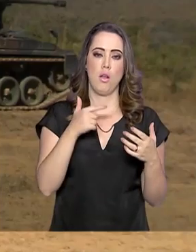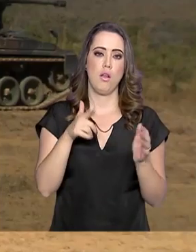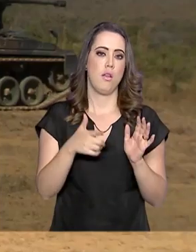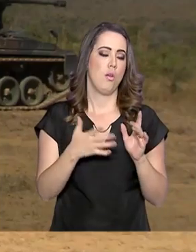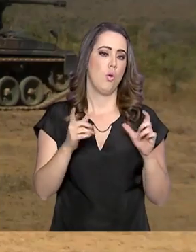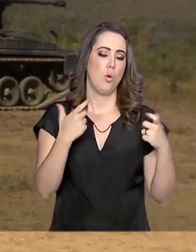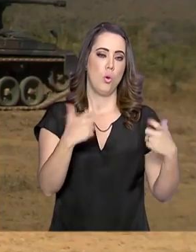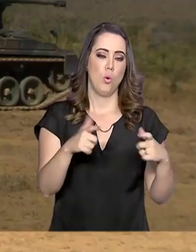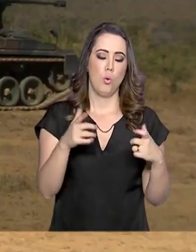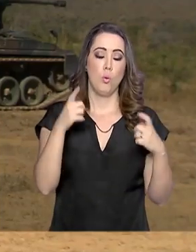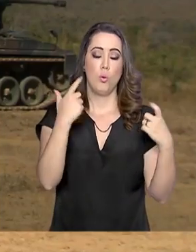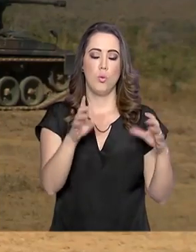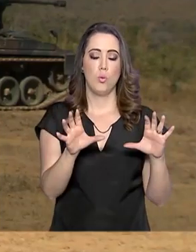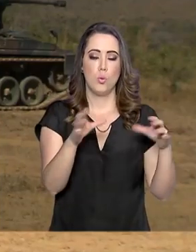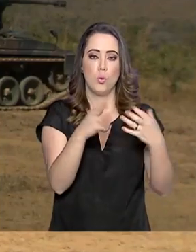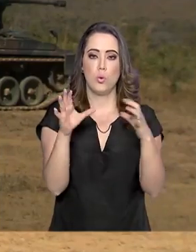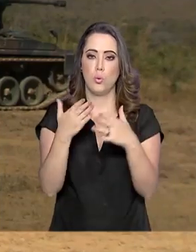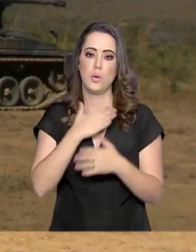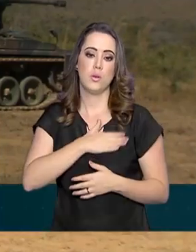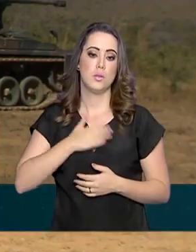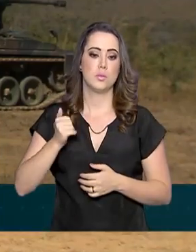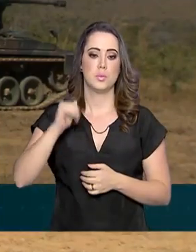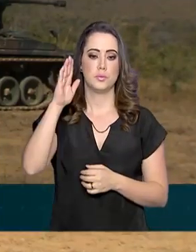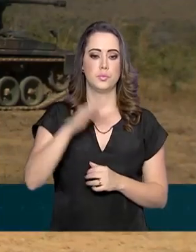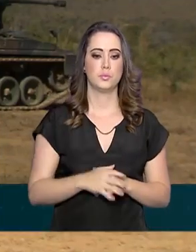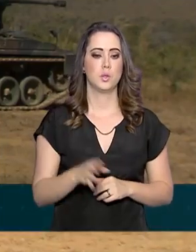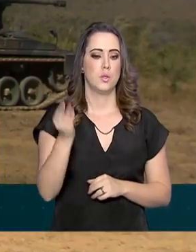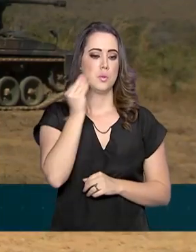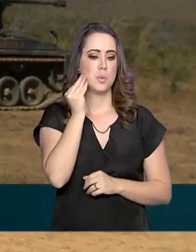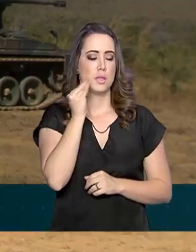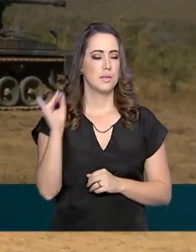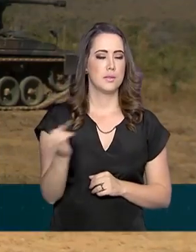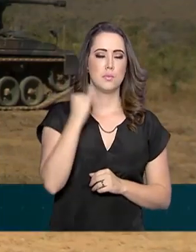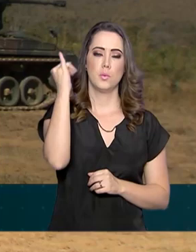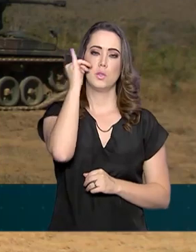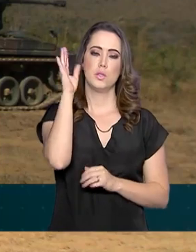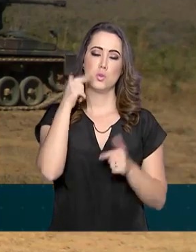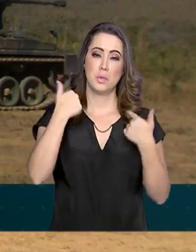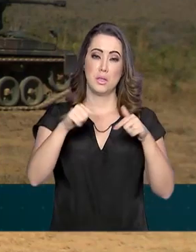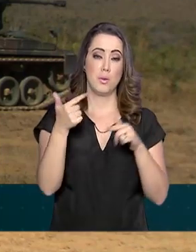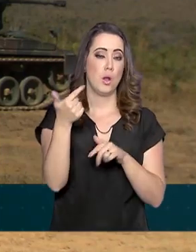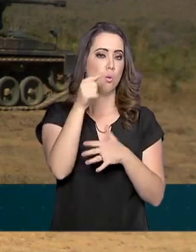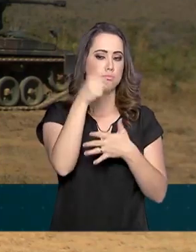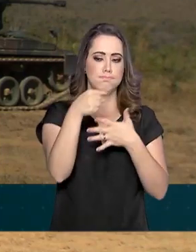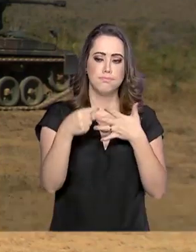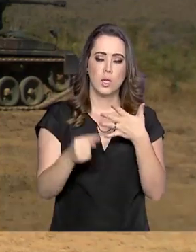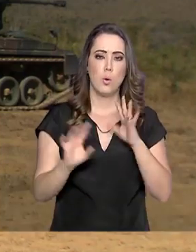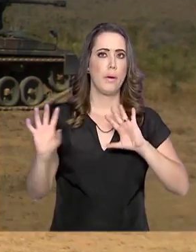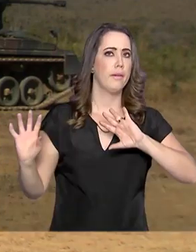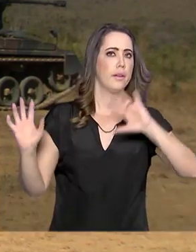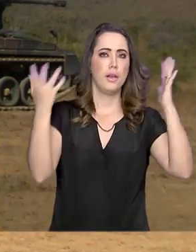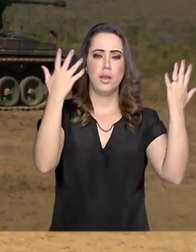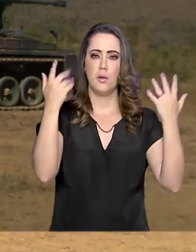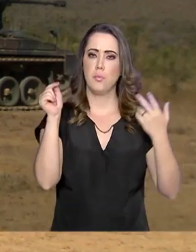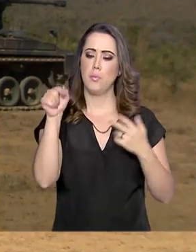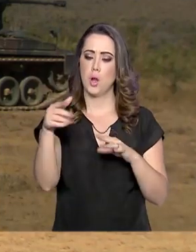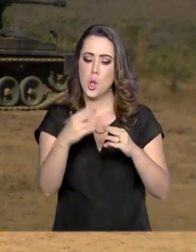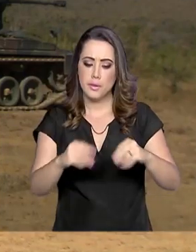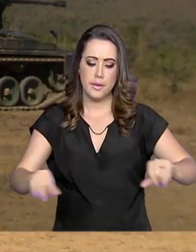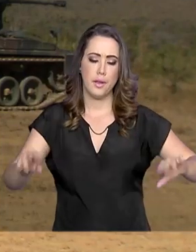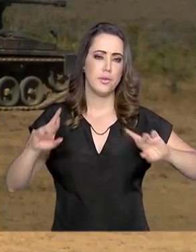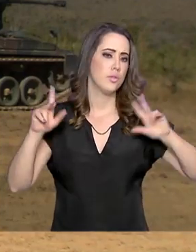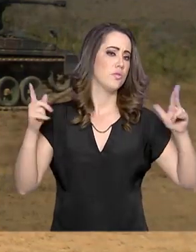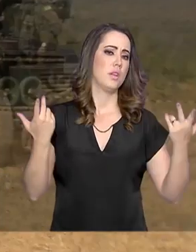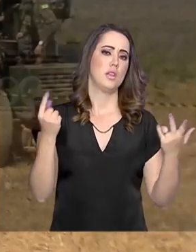mais. É uma experiência ímpar para trabalhar com outras variáveis de condições climáticas, condições de terreno,